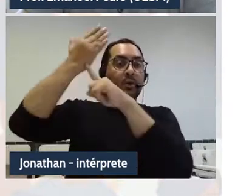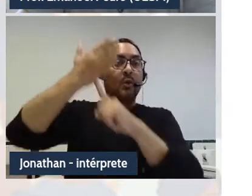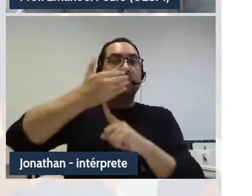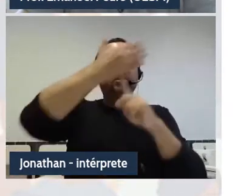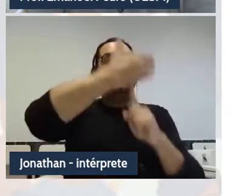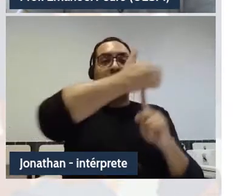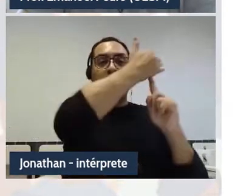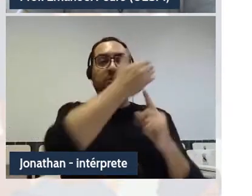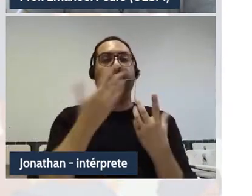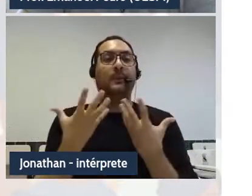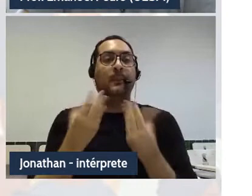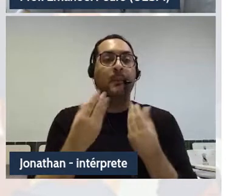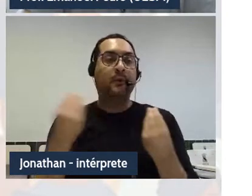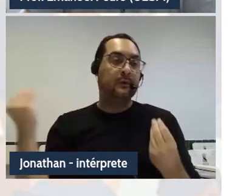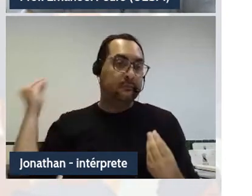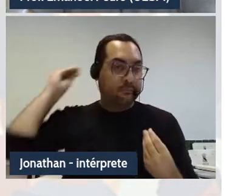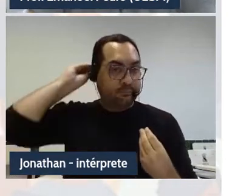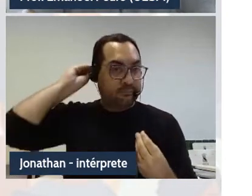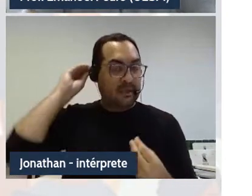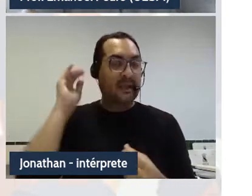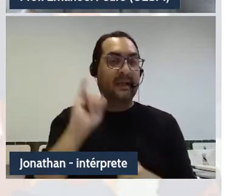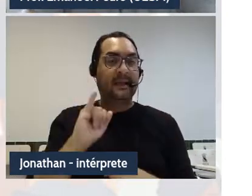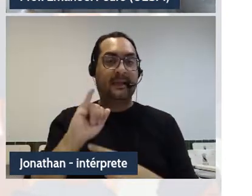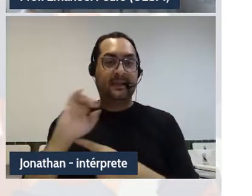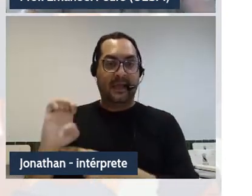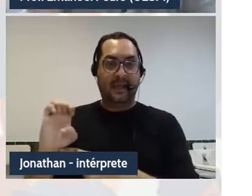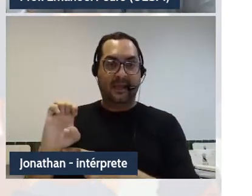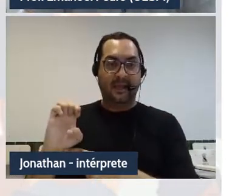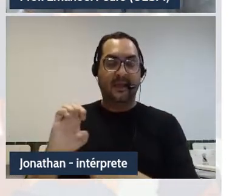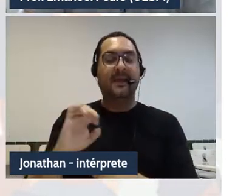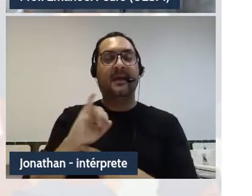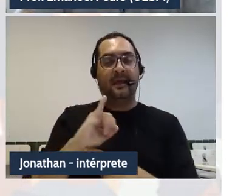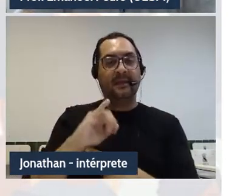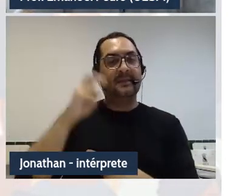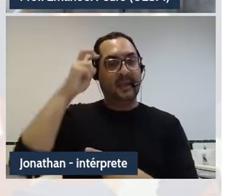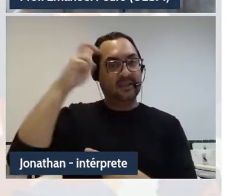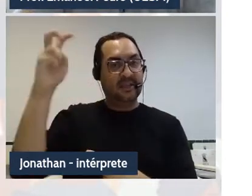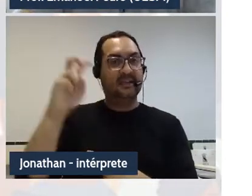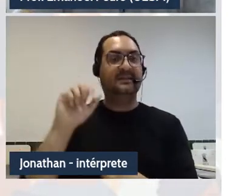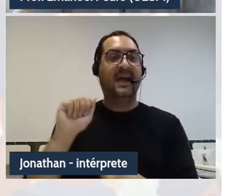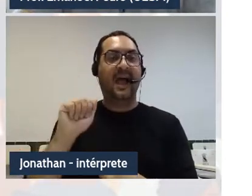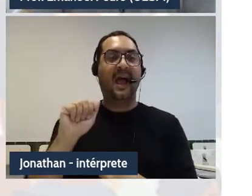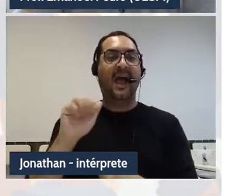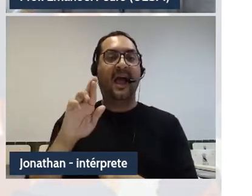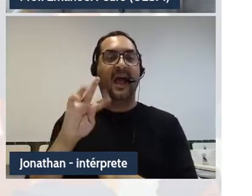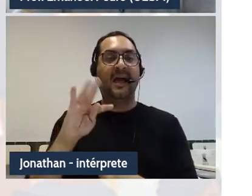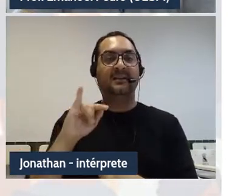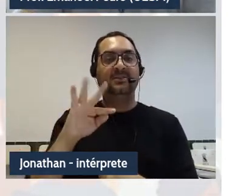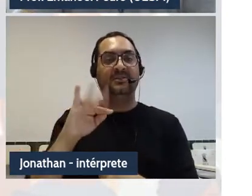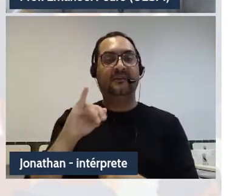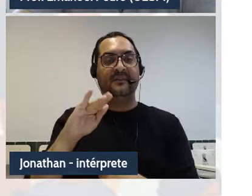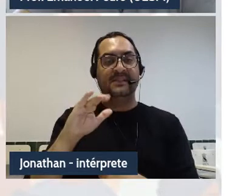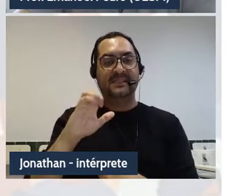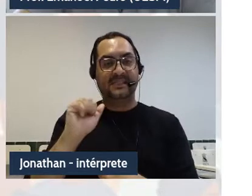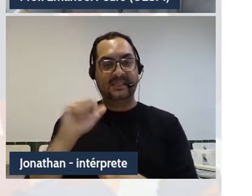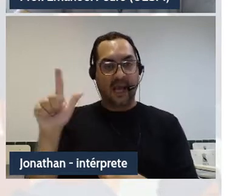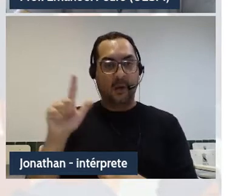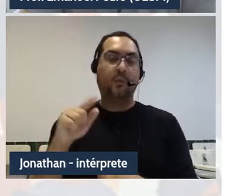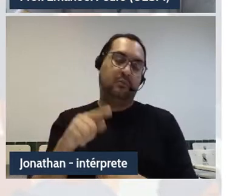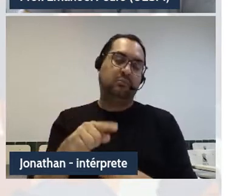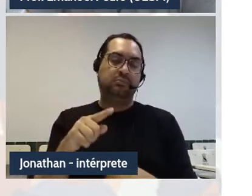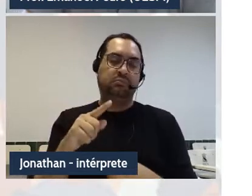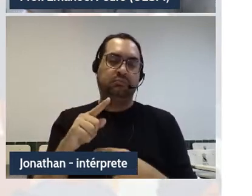artificial, ao destacar reversibilidade ou reciprocidade como um traço inerente à comunicação humana.